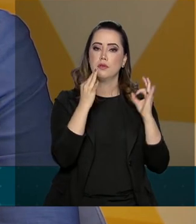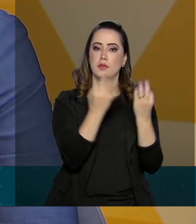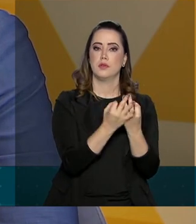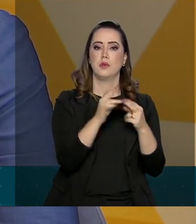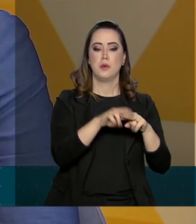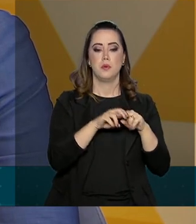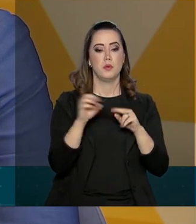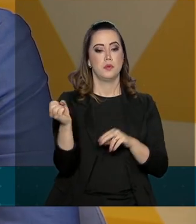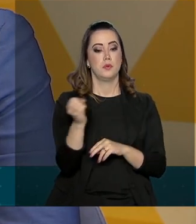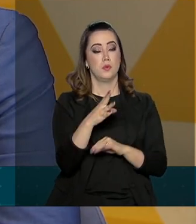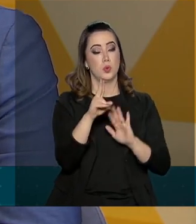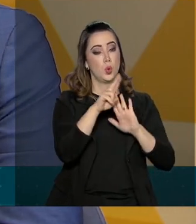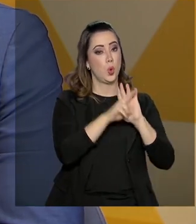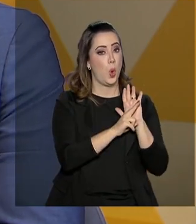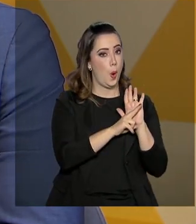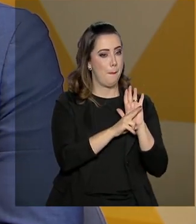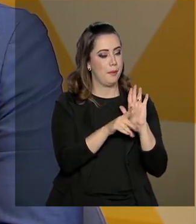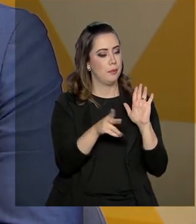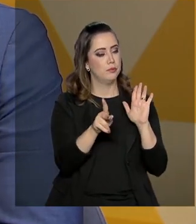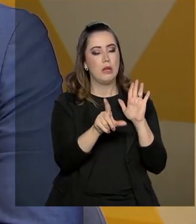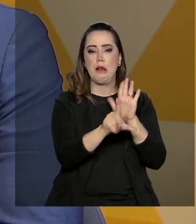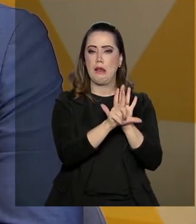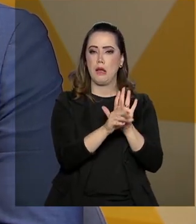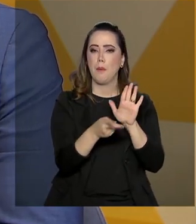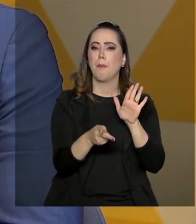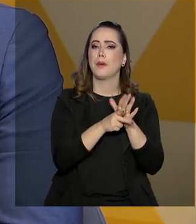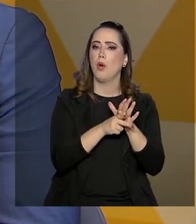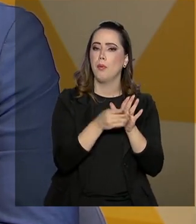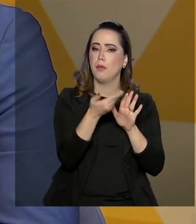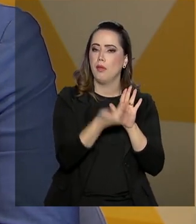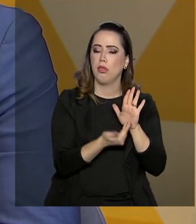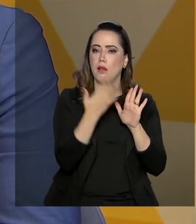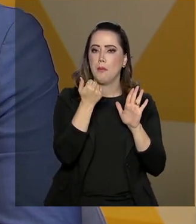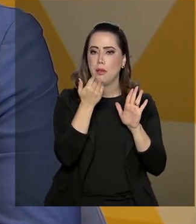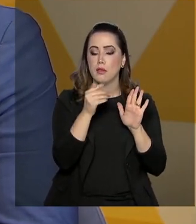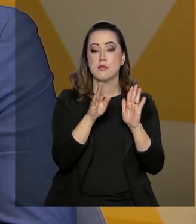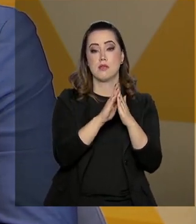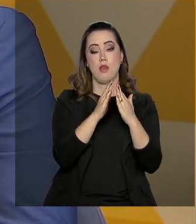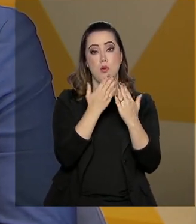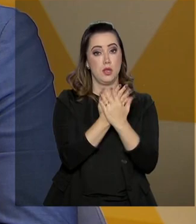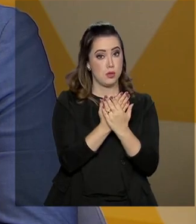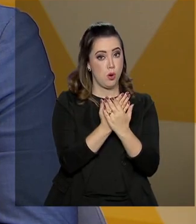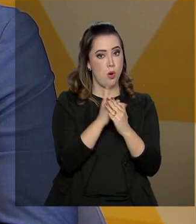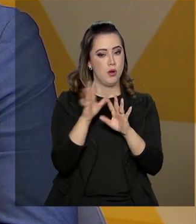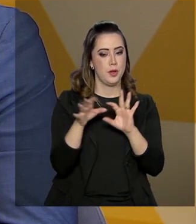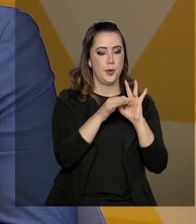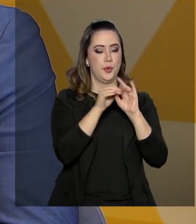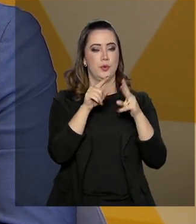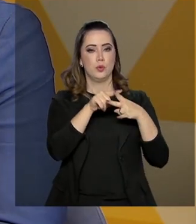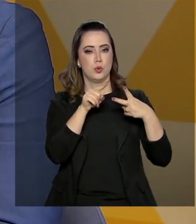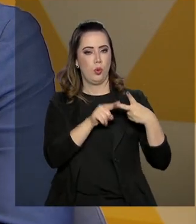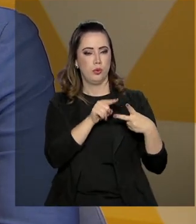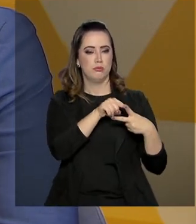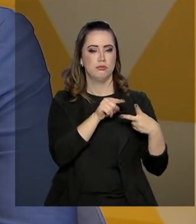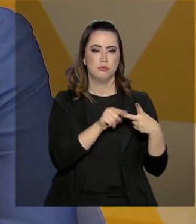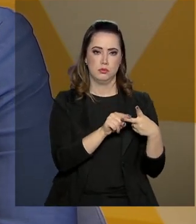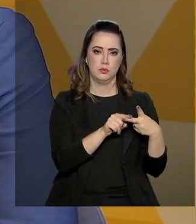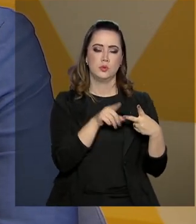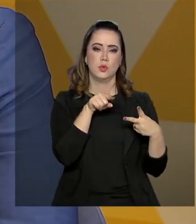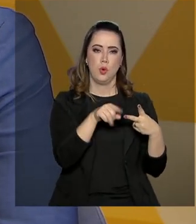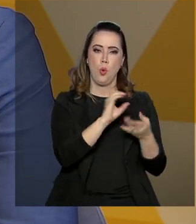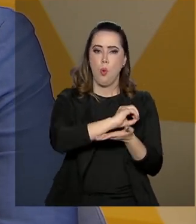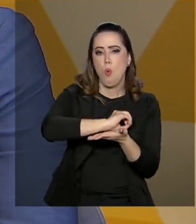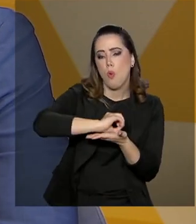por norma legal, a alimentação escolar e agregar dentro desses dois conceitos o